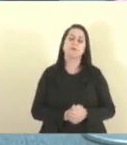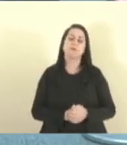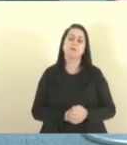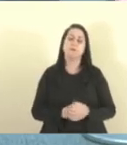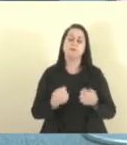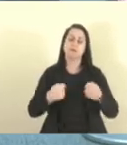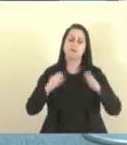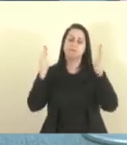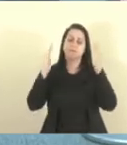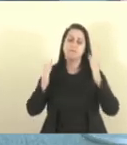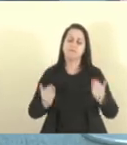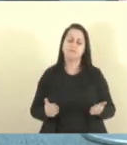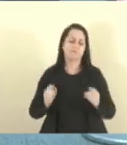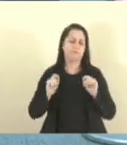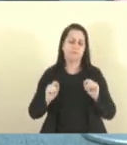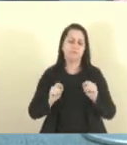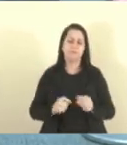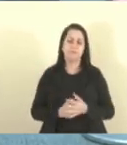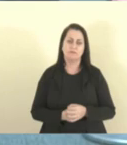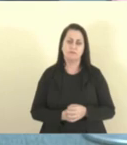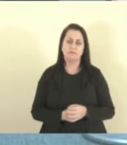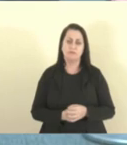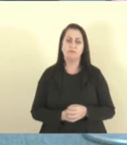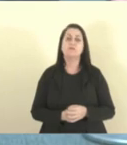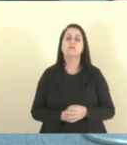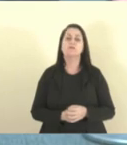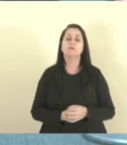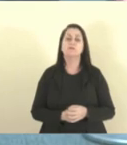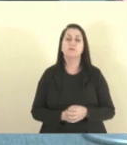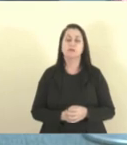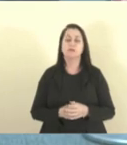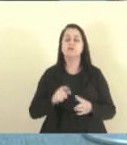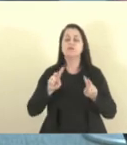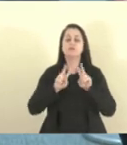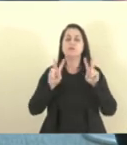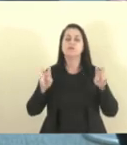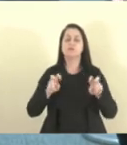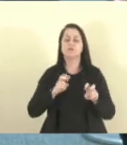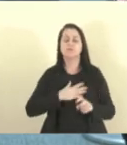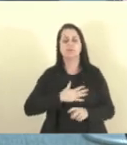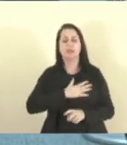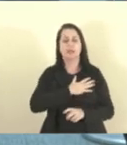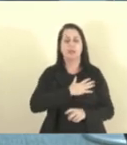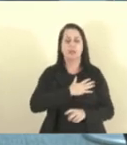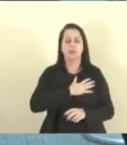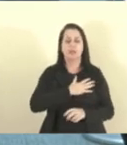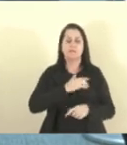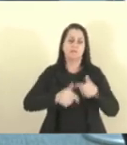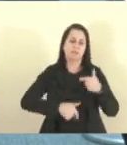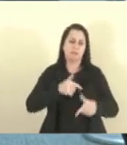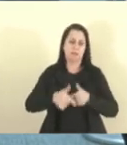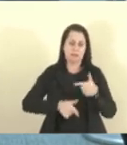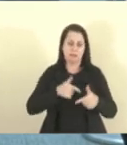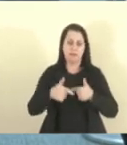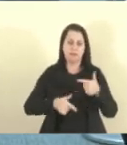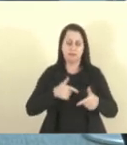analisado, conforme colocado aqui, a questão dos militares que estão na atividade,